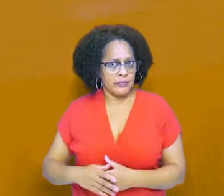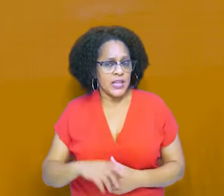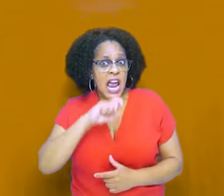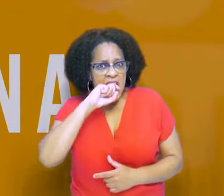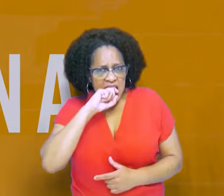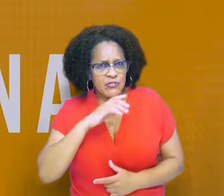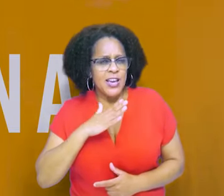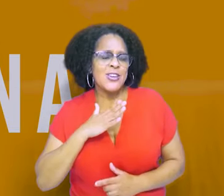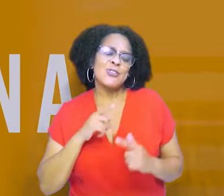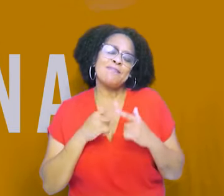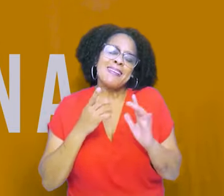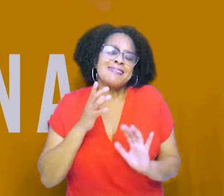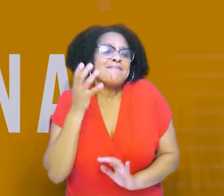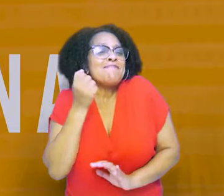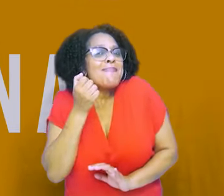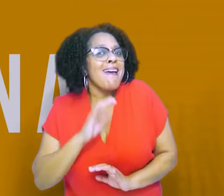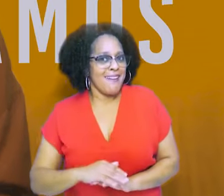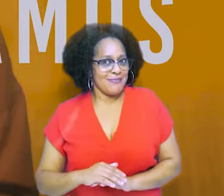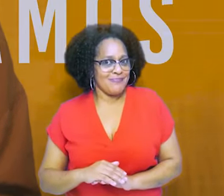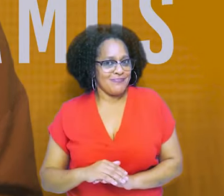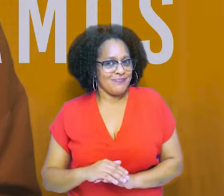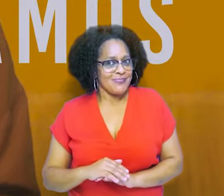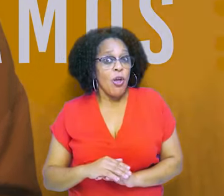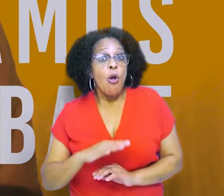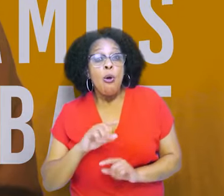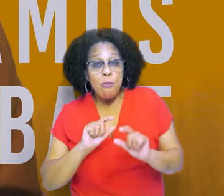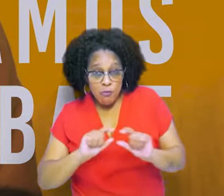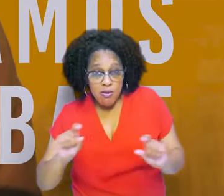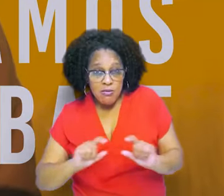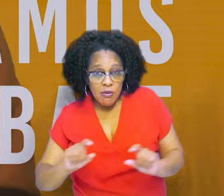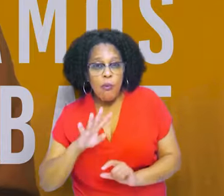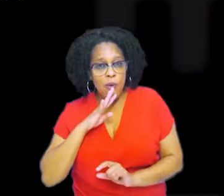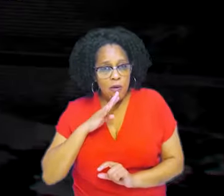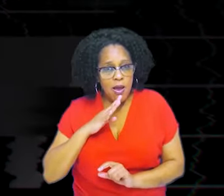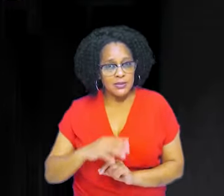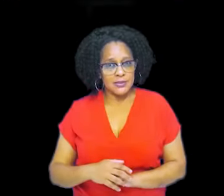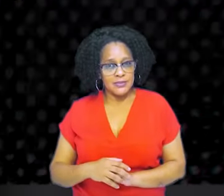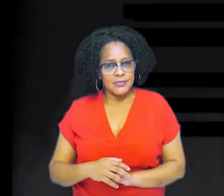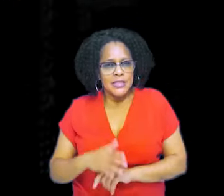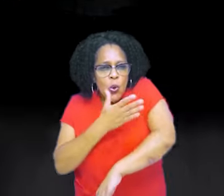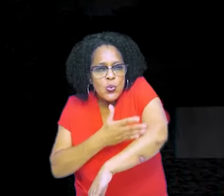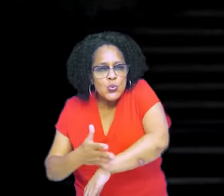Se você conhece o final dessas expressões, te convidamos para um debate sobre racismo.